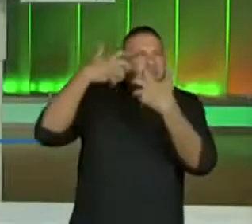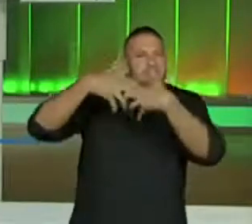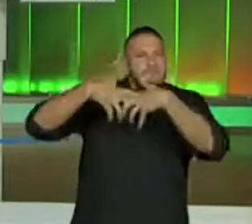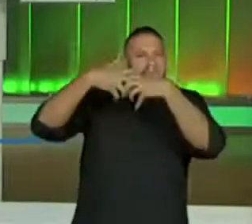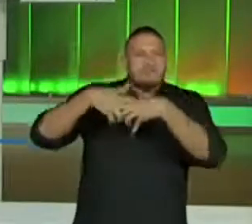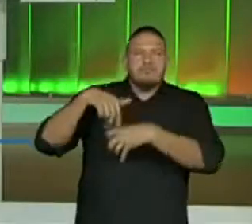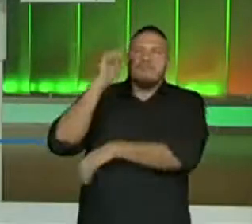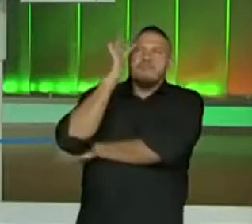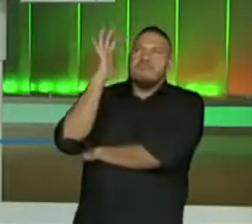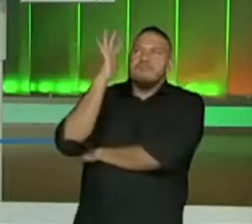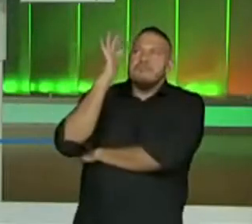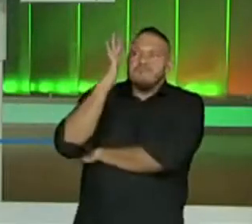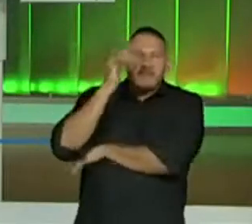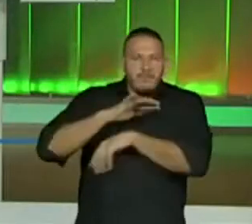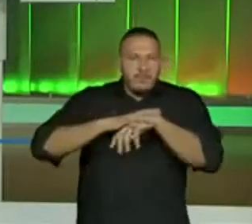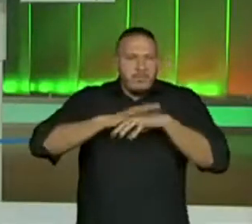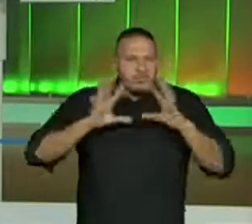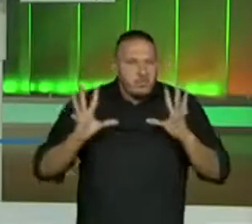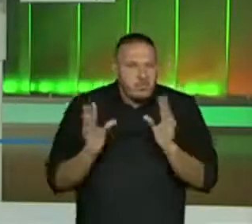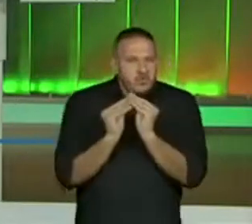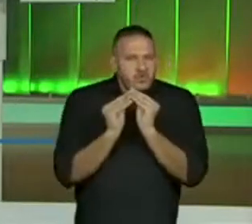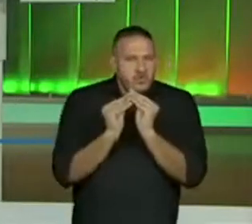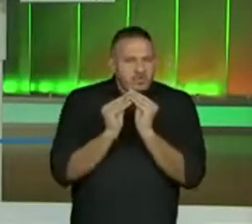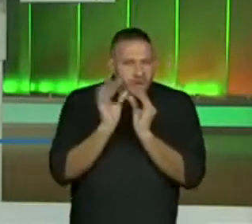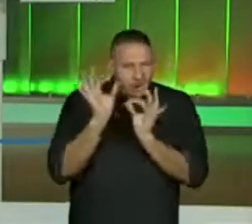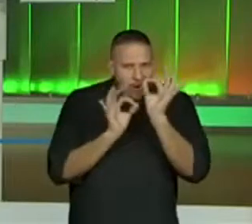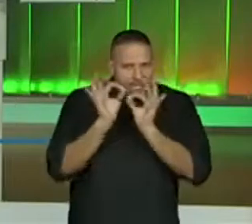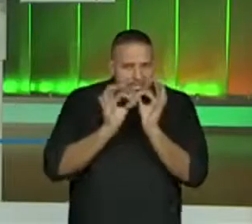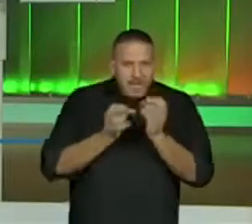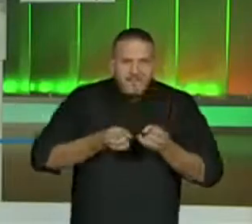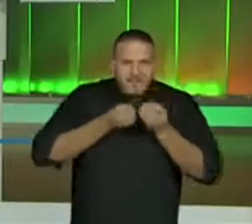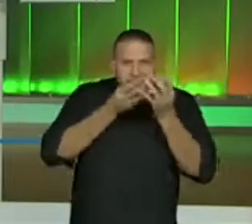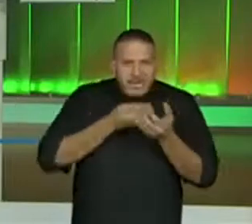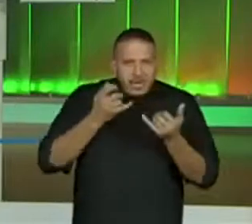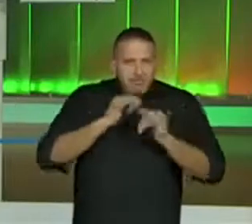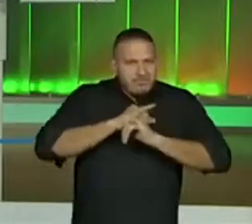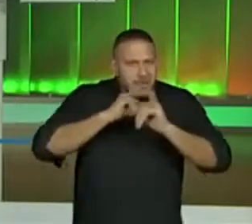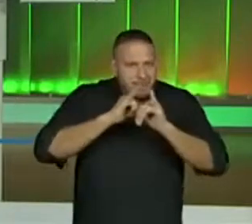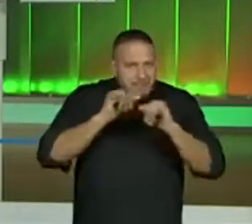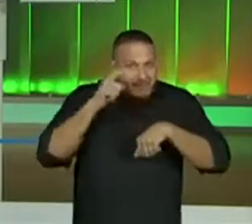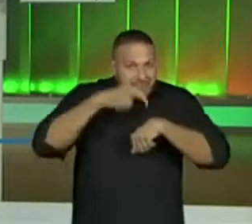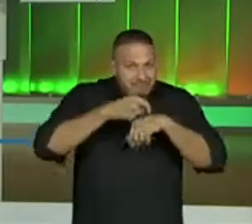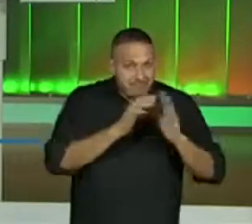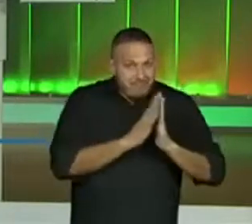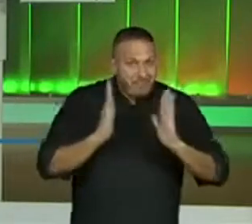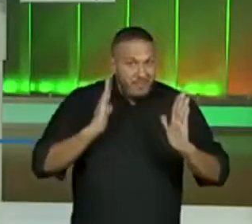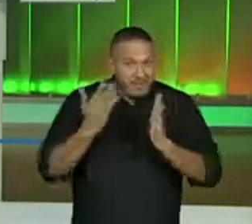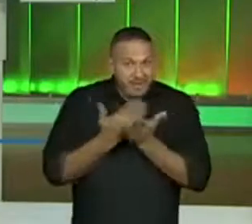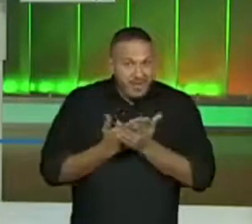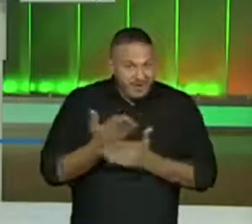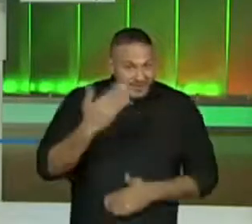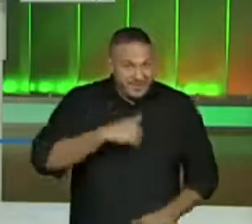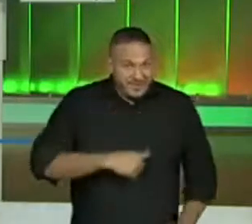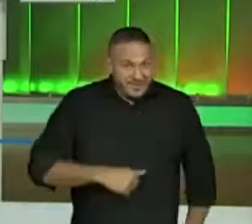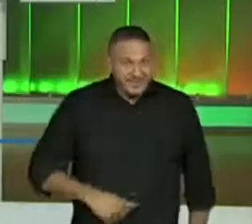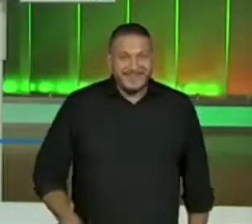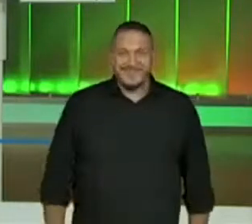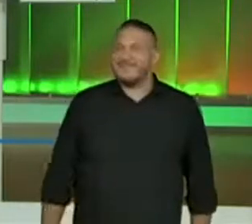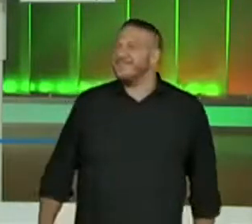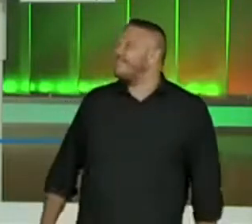e vamos fazer uma sistematização e organizar algumas informações que tivemos aí no decorrer da aula comigo